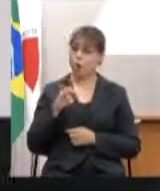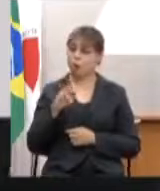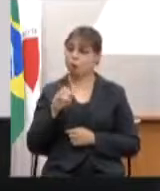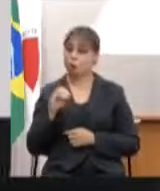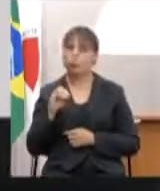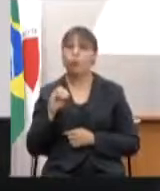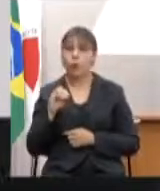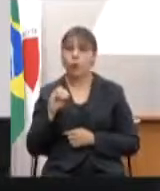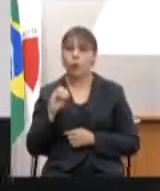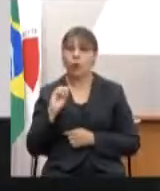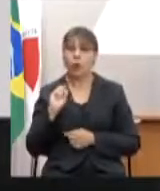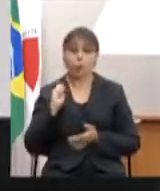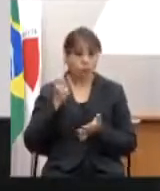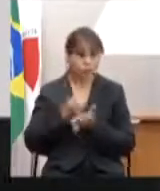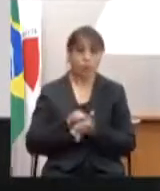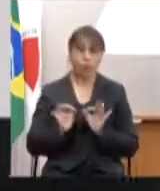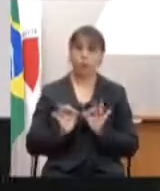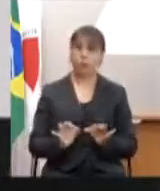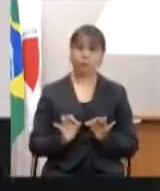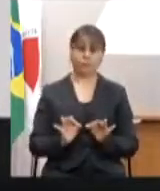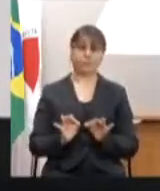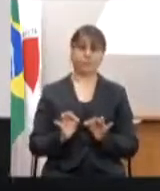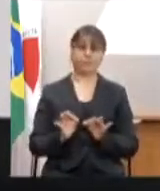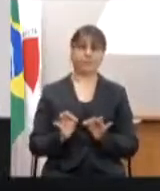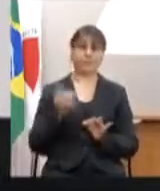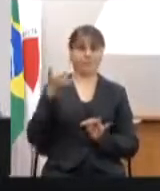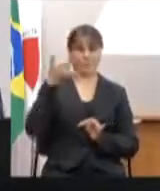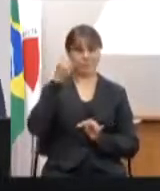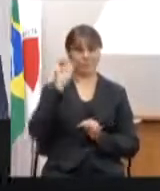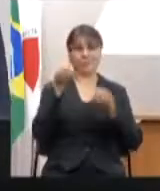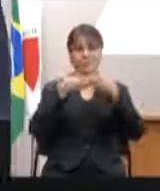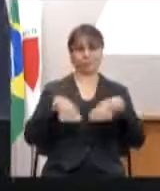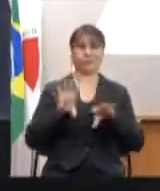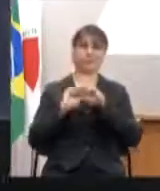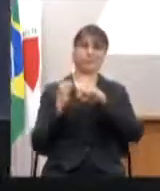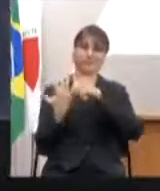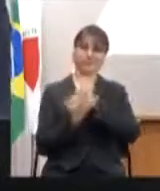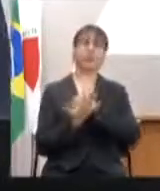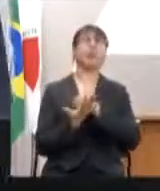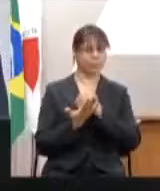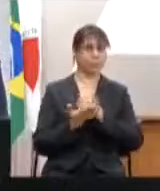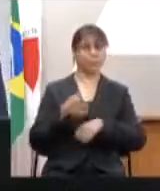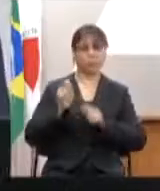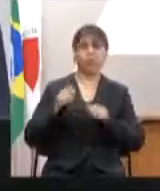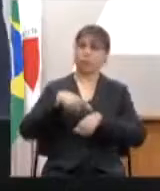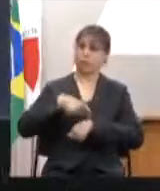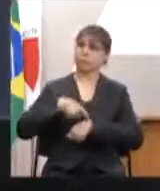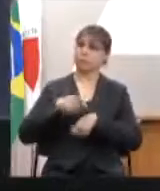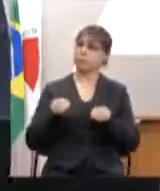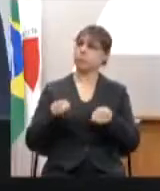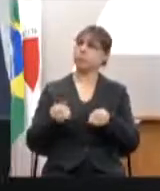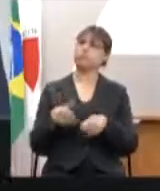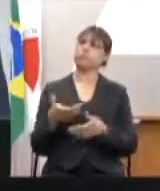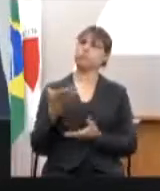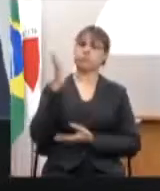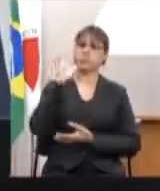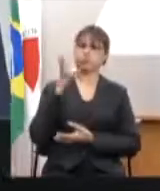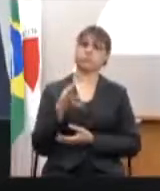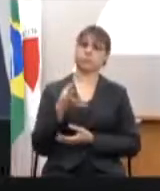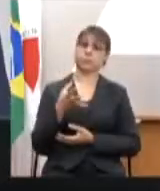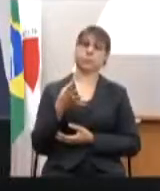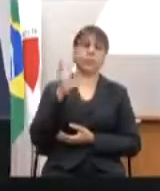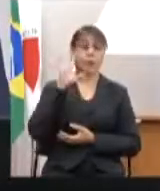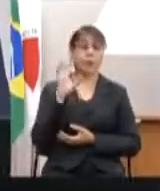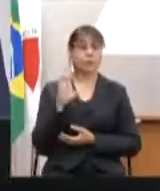ser motivo para enfrentar a pandemia. Então, eu acho que ainda há tempo para isso. Eu acho que nós